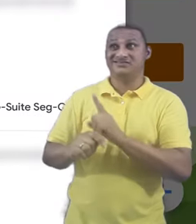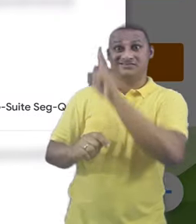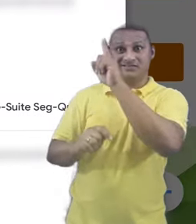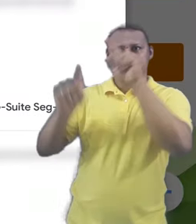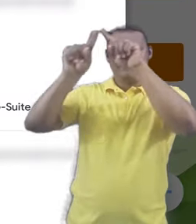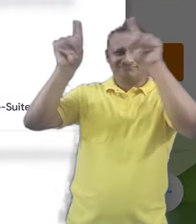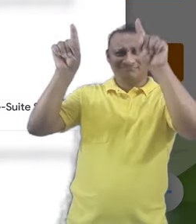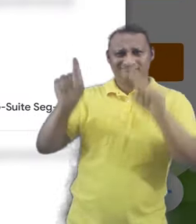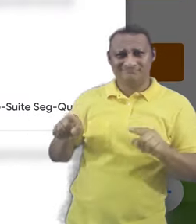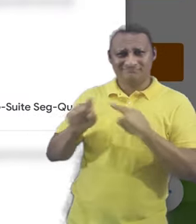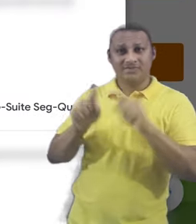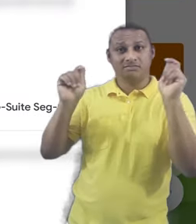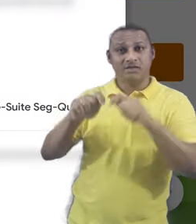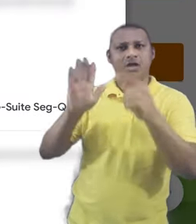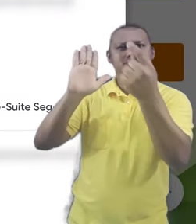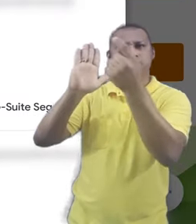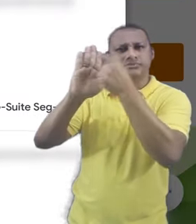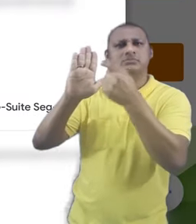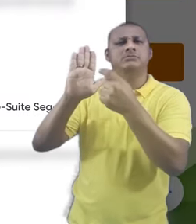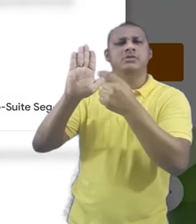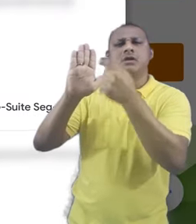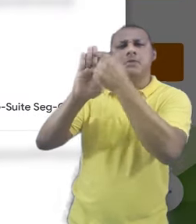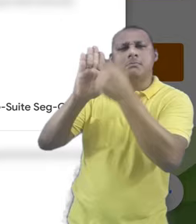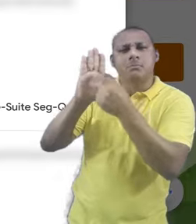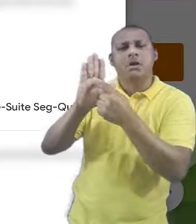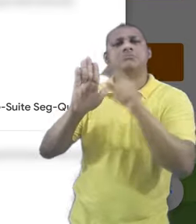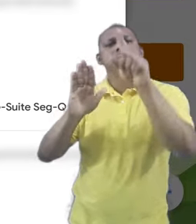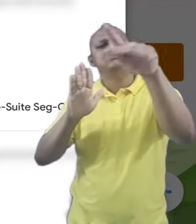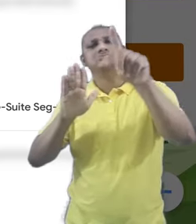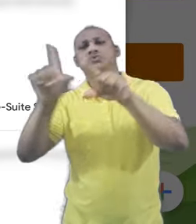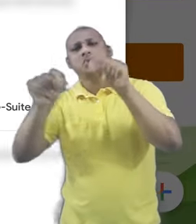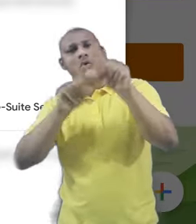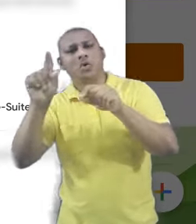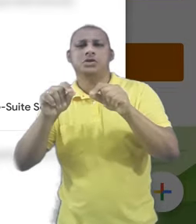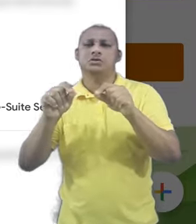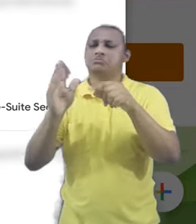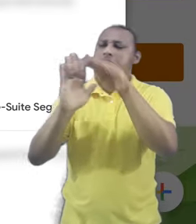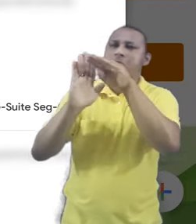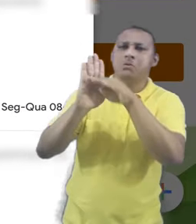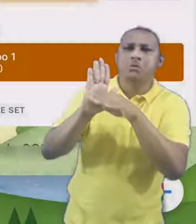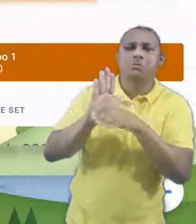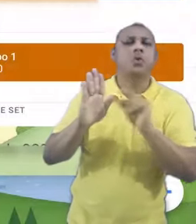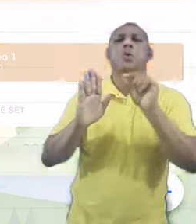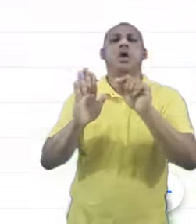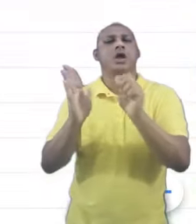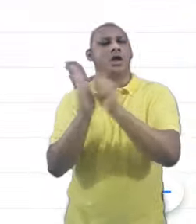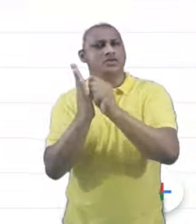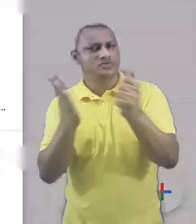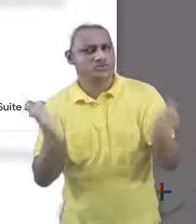esquerdo e podemos selecionar entre os modos de visualização. Então, agenda, dia,